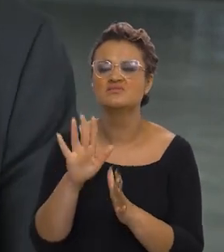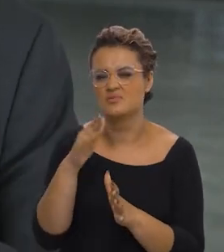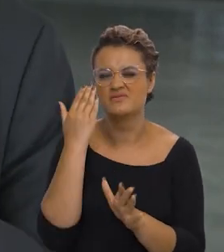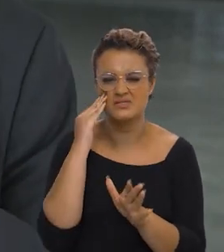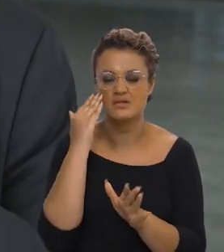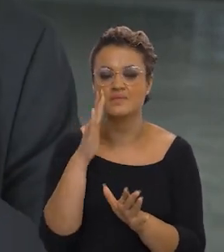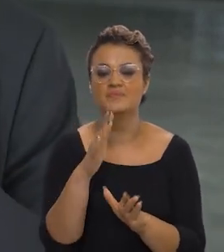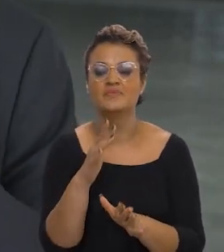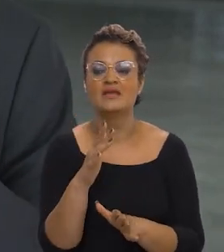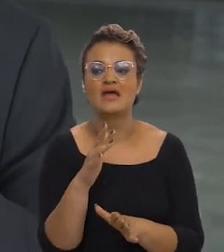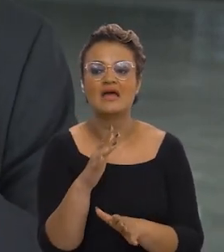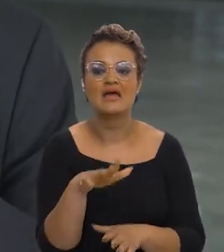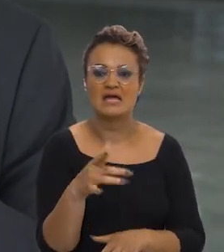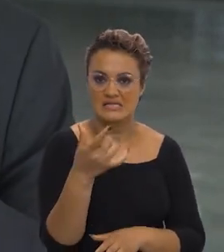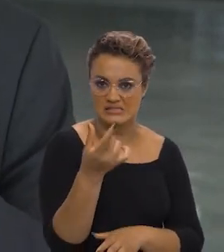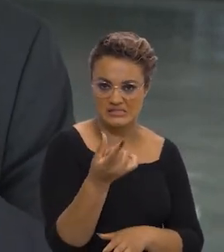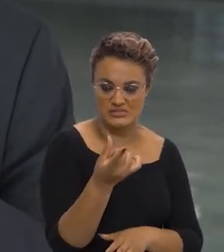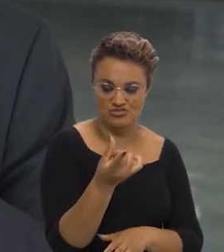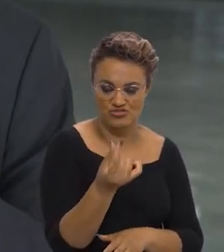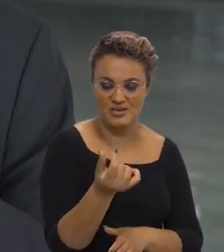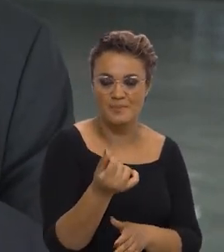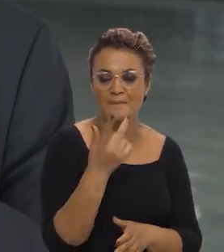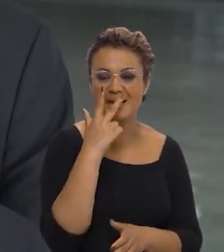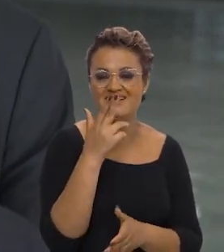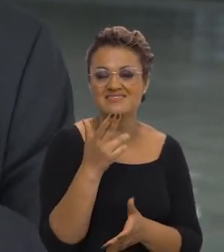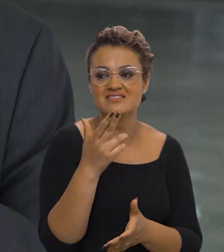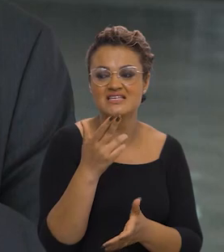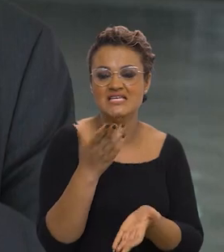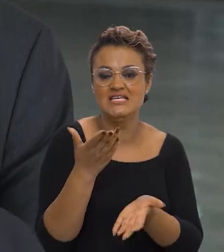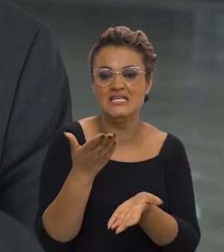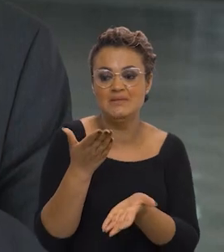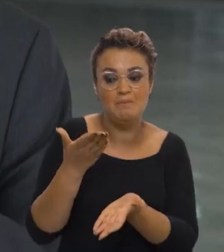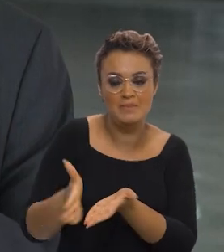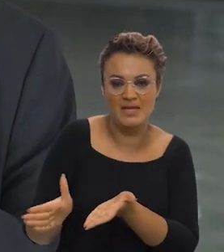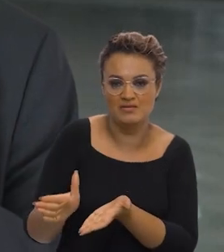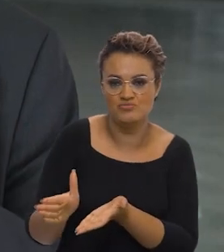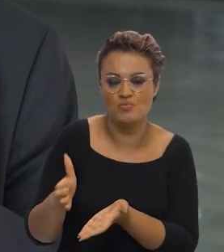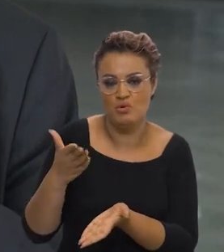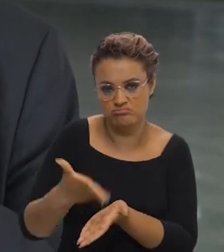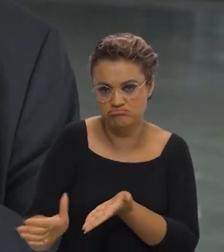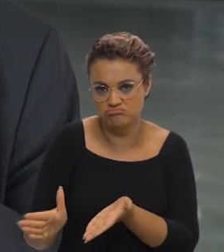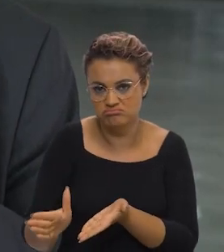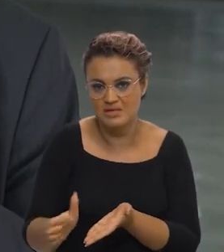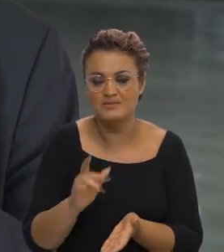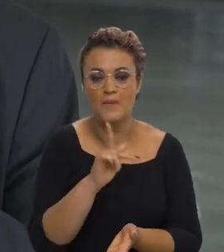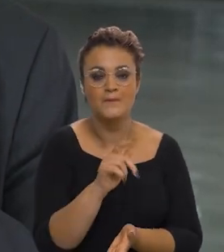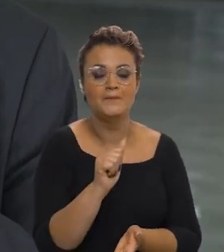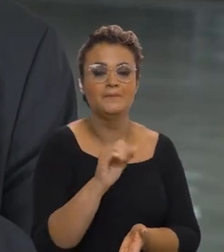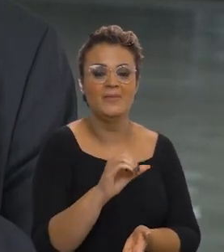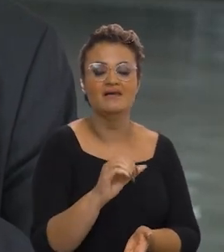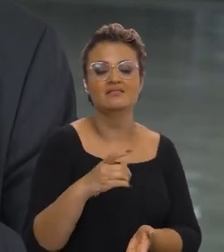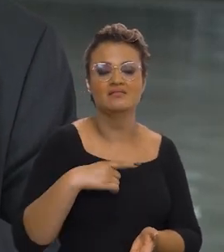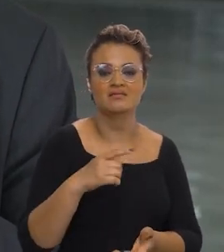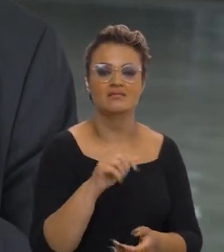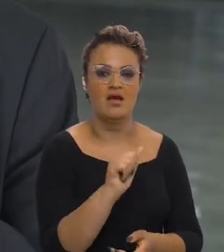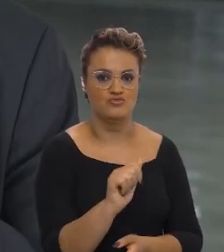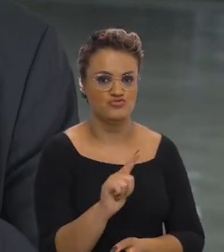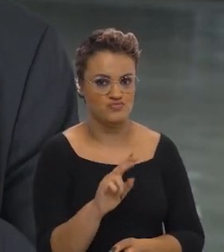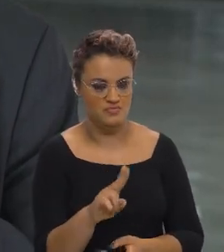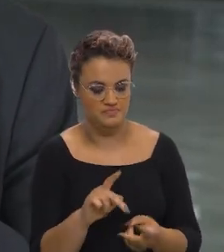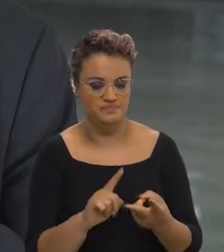só para o público entender, não recurso a fundo perdido, que você pode gastar, não é financiamento. Então, o PAC sempre tem o AGU,